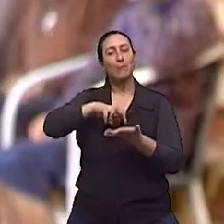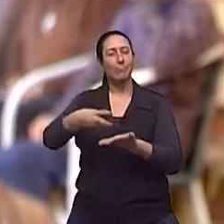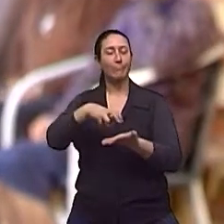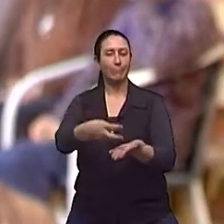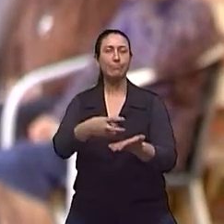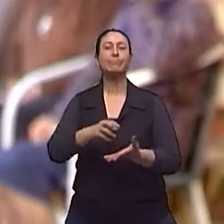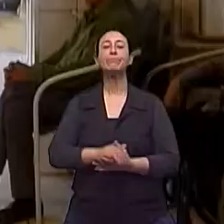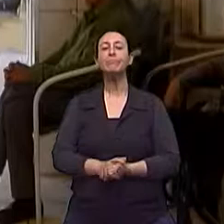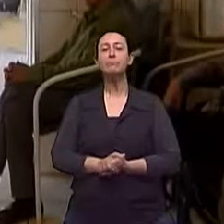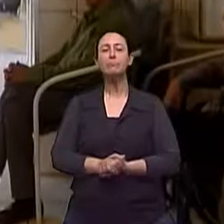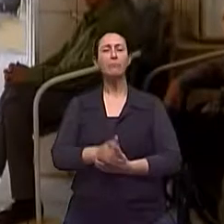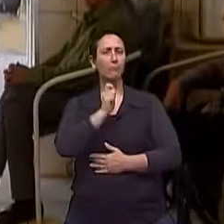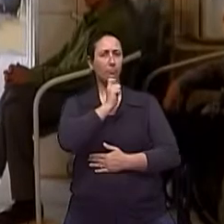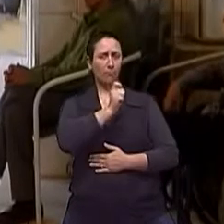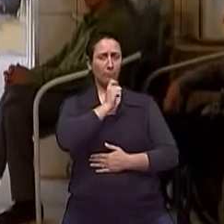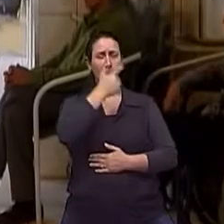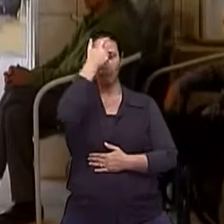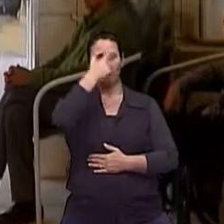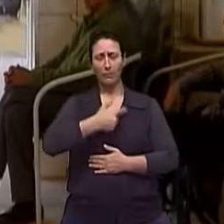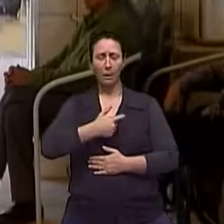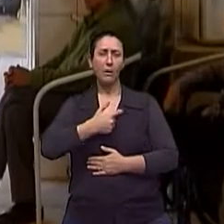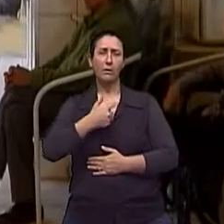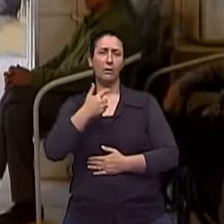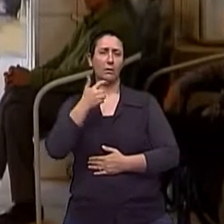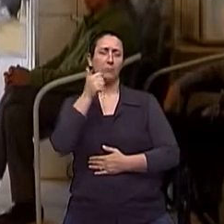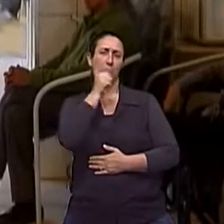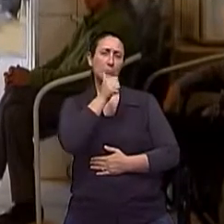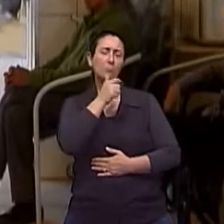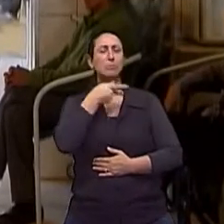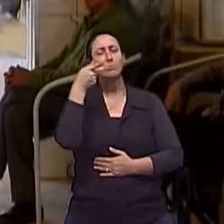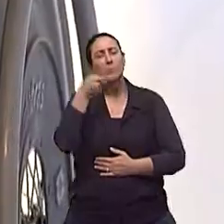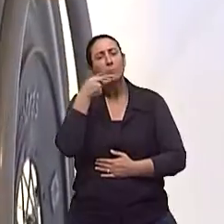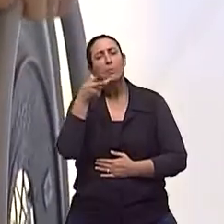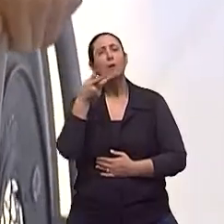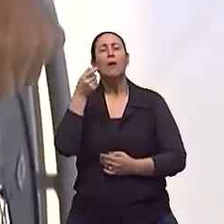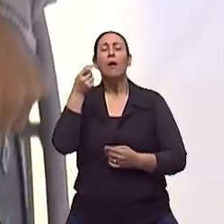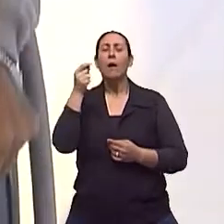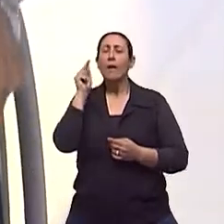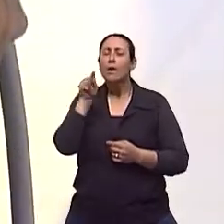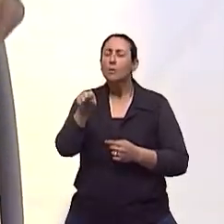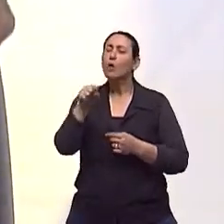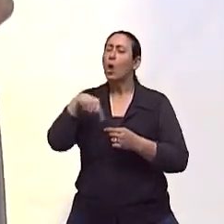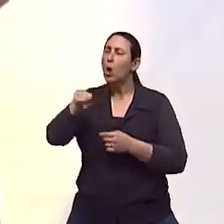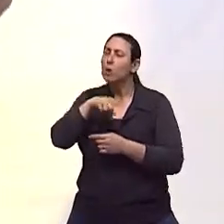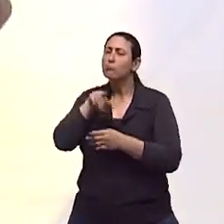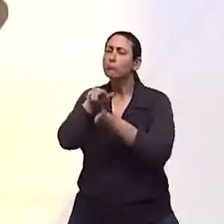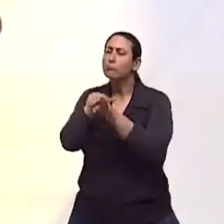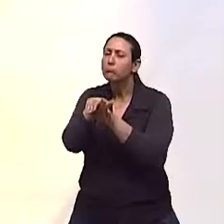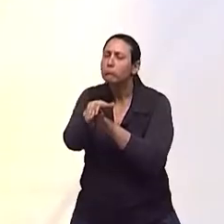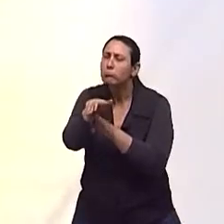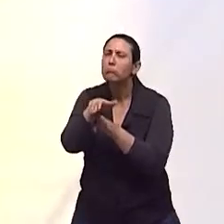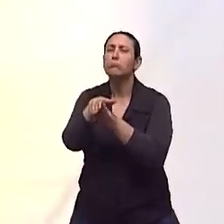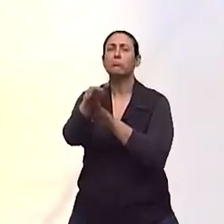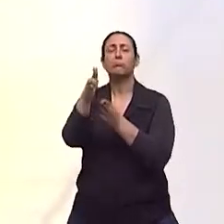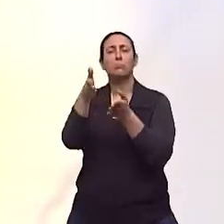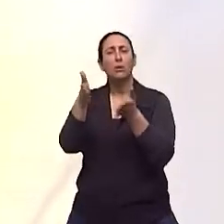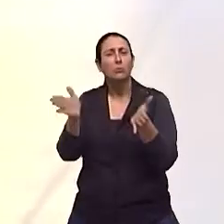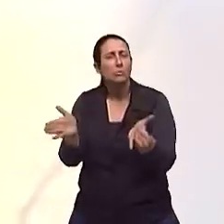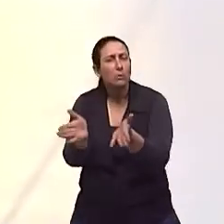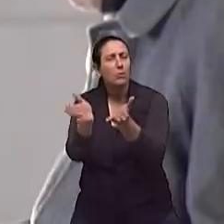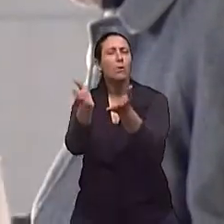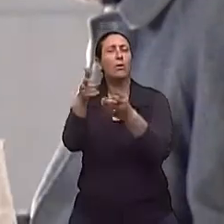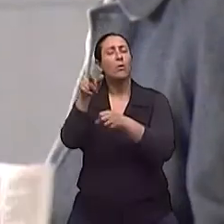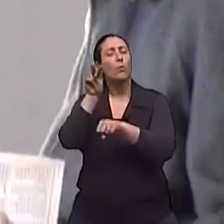dar atenção, orientação. Nós orientamos o idoso para que ele... A gente dá aquele